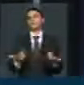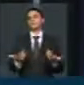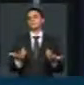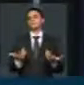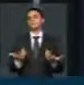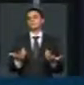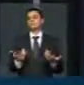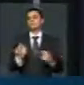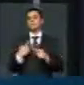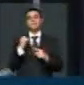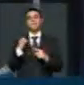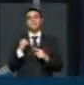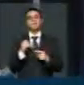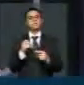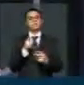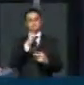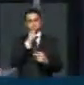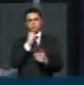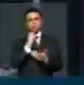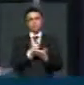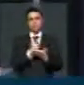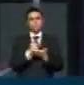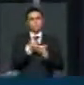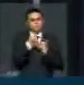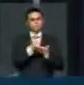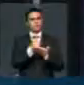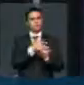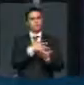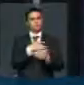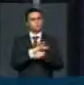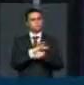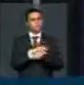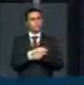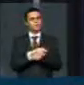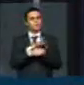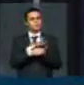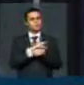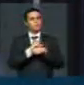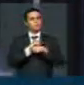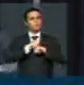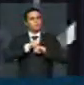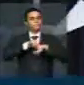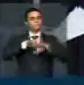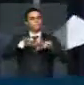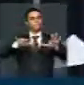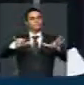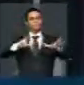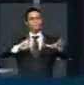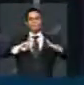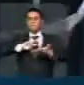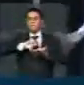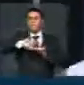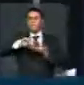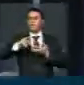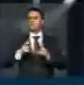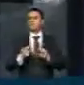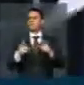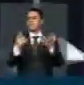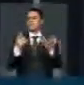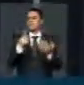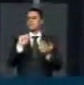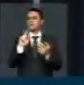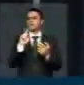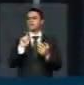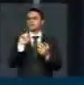investindo dinheiro em doença, as doenças vão se multiplicar. As doenças de toda a ordem. É o câncer, é o